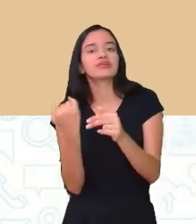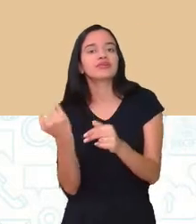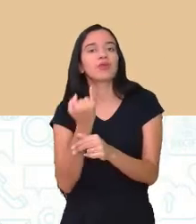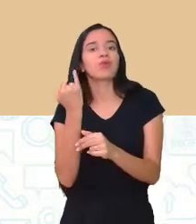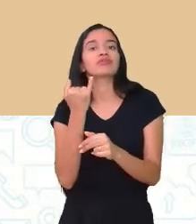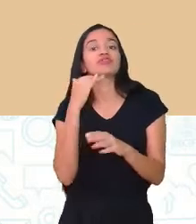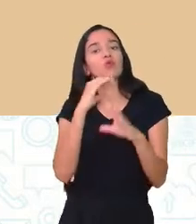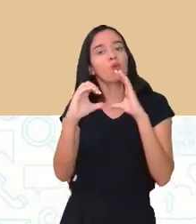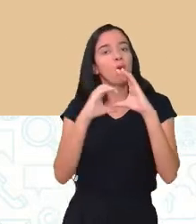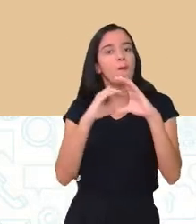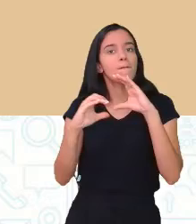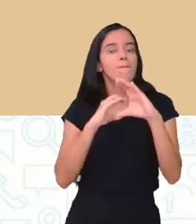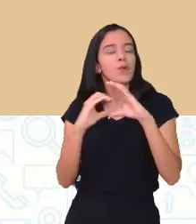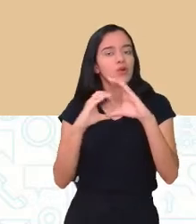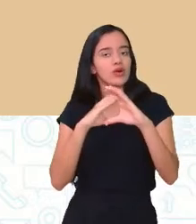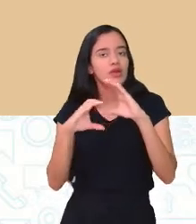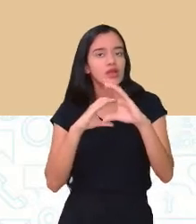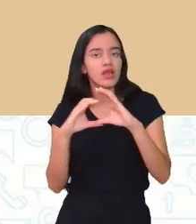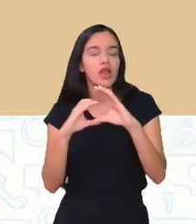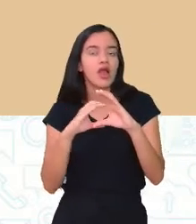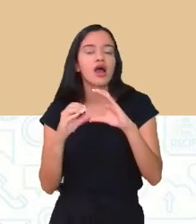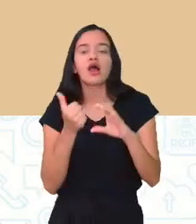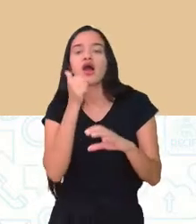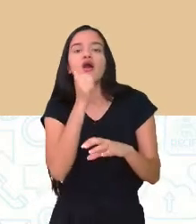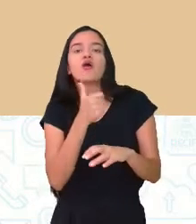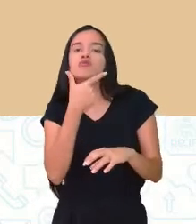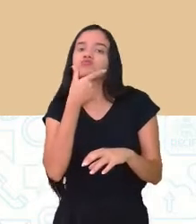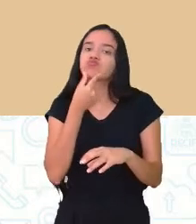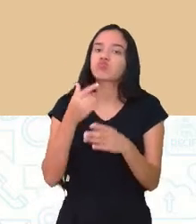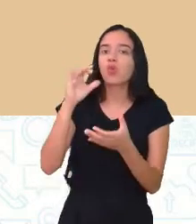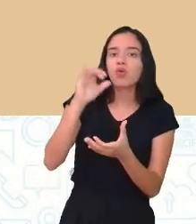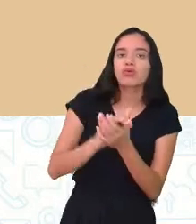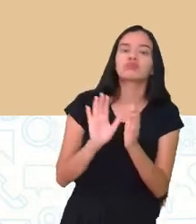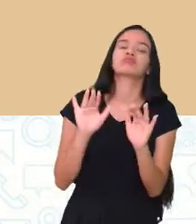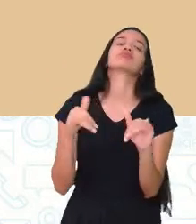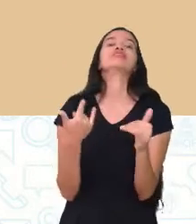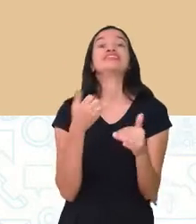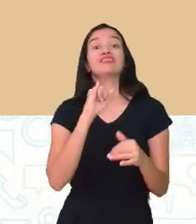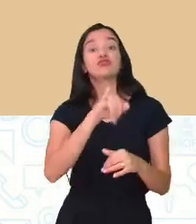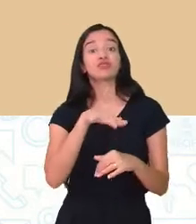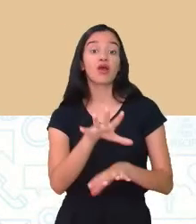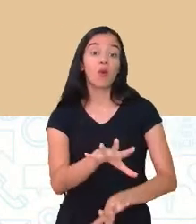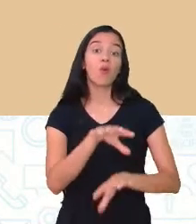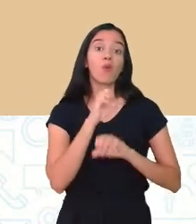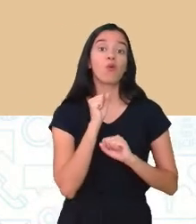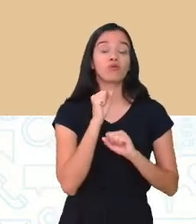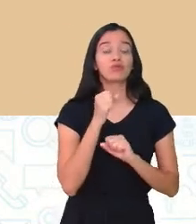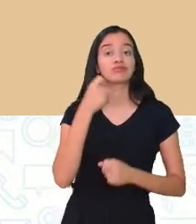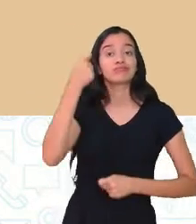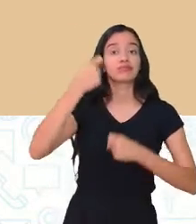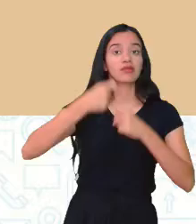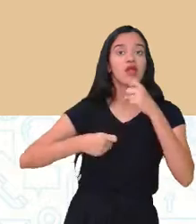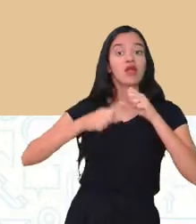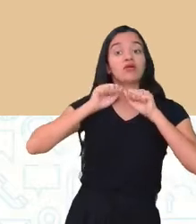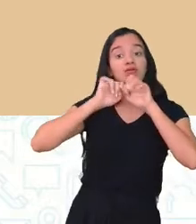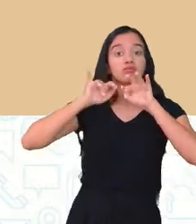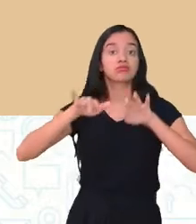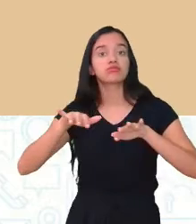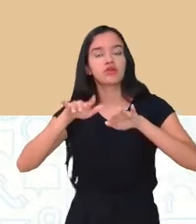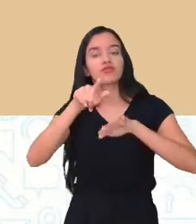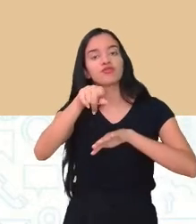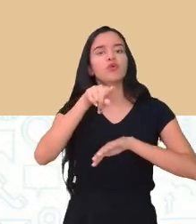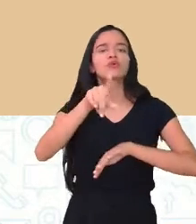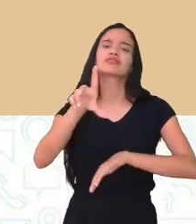comunicar seus parceiros sexuais. Então, se você está contaminado por alguma infecção sexualmente transmissível,